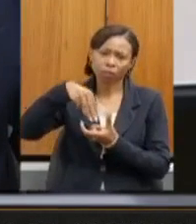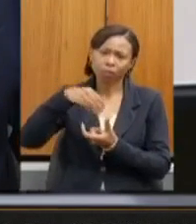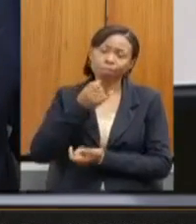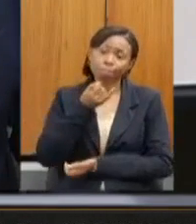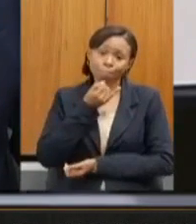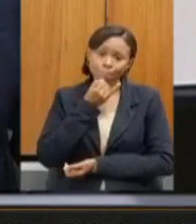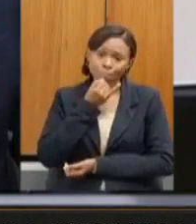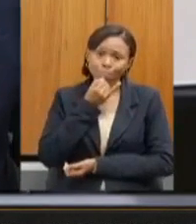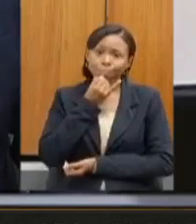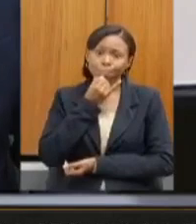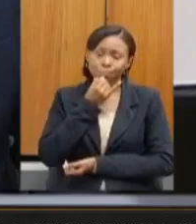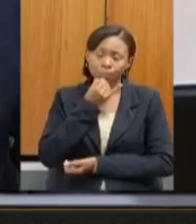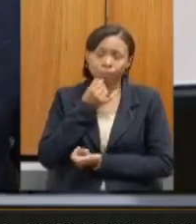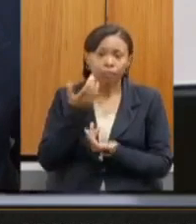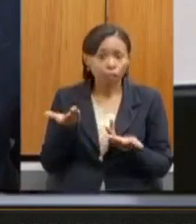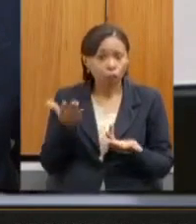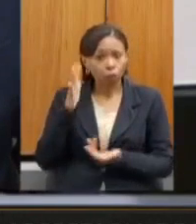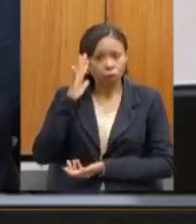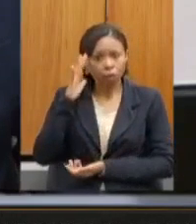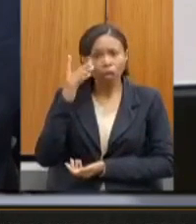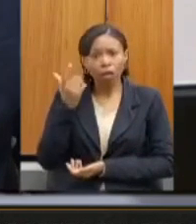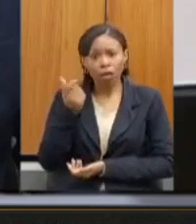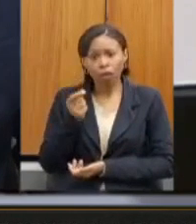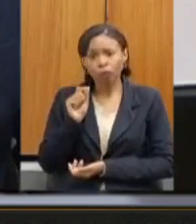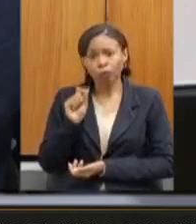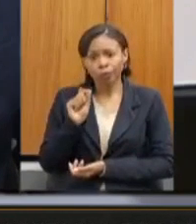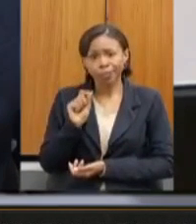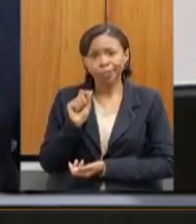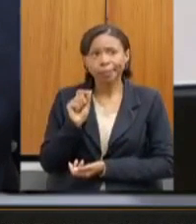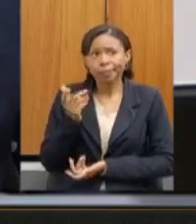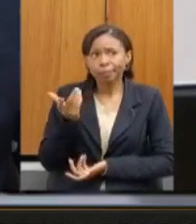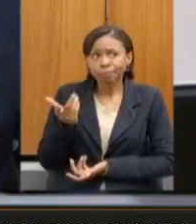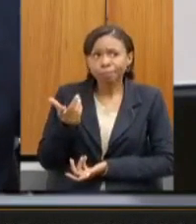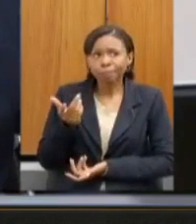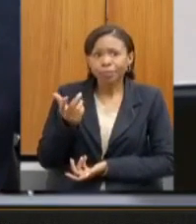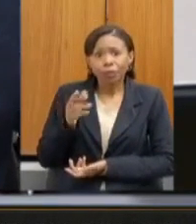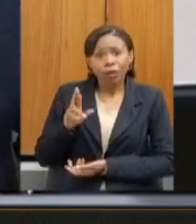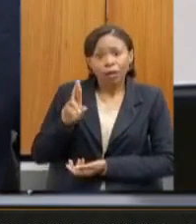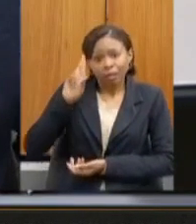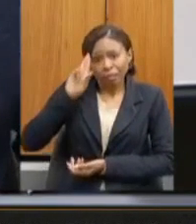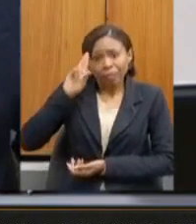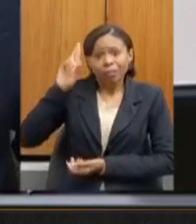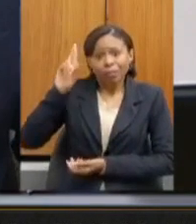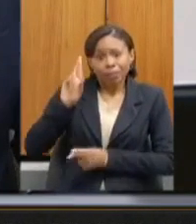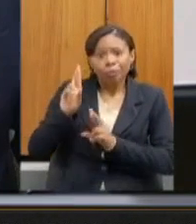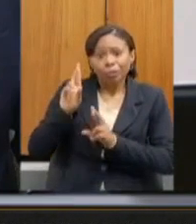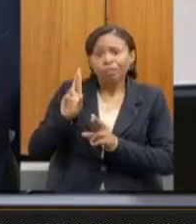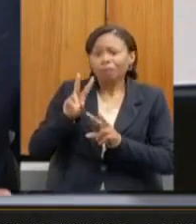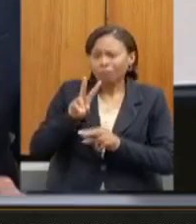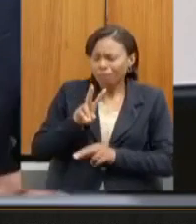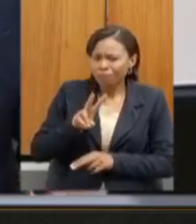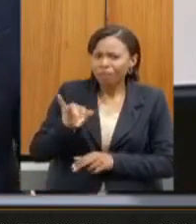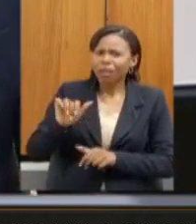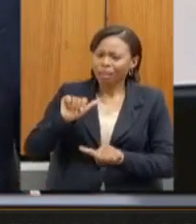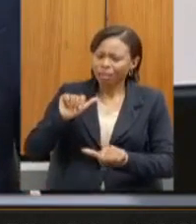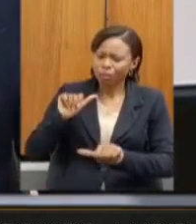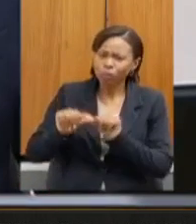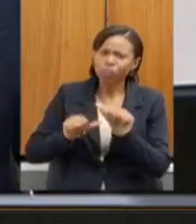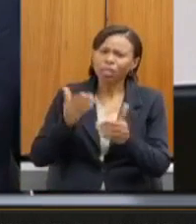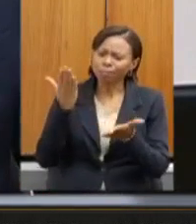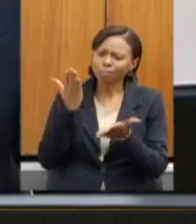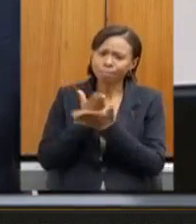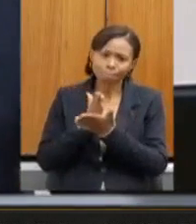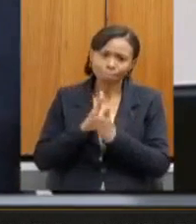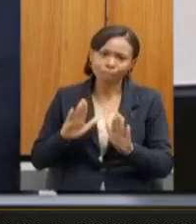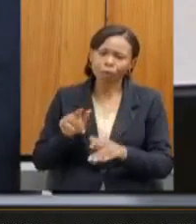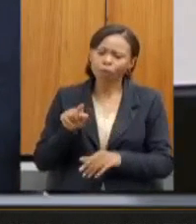acredito que as autoridades ainda colocaram fim nesse absurdo que nós convivemos ainda